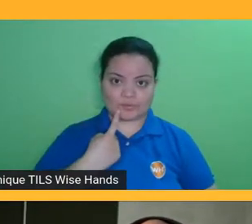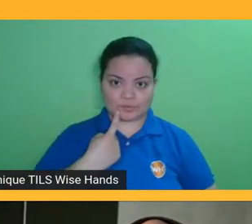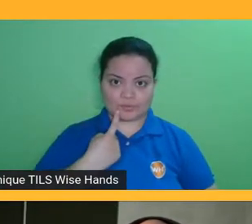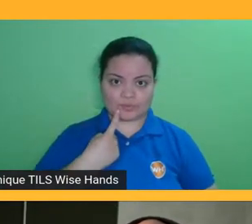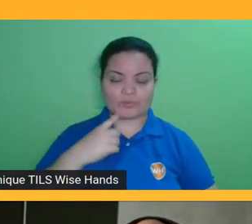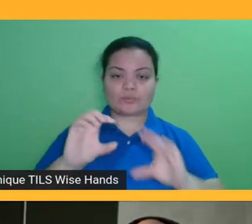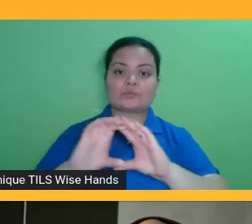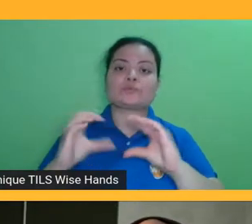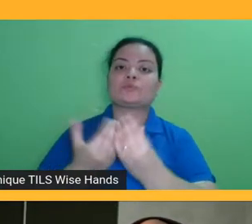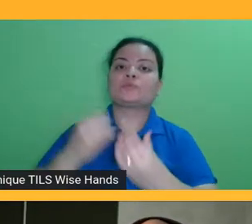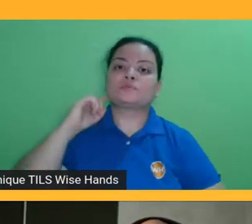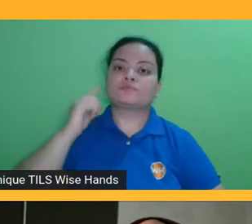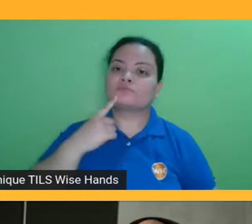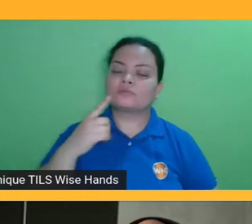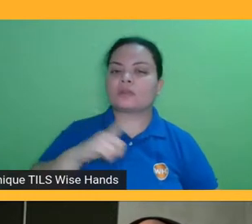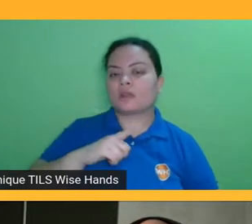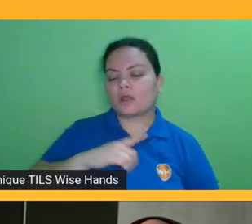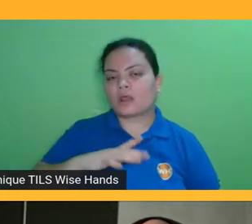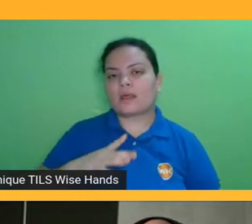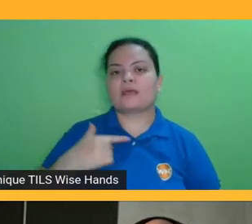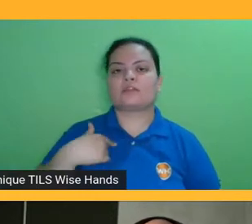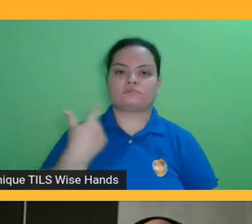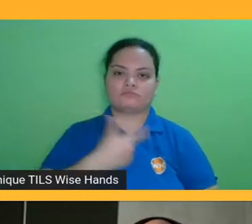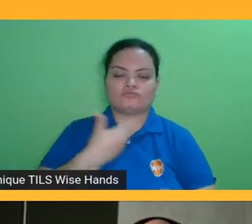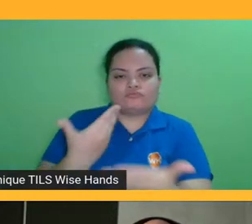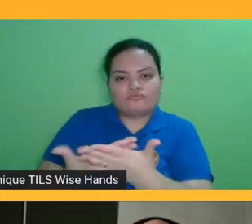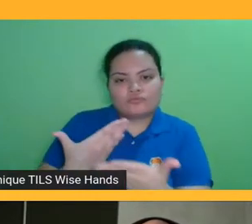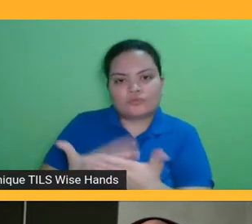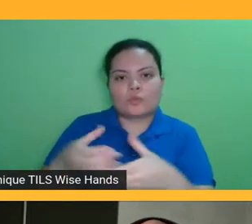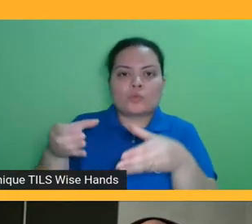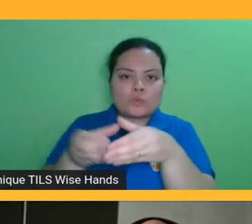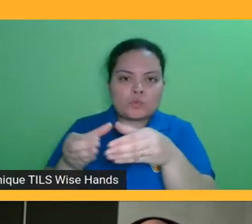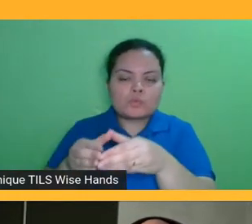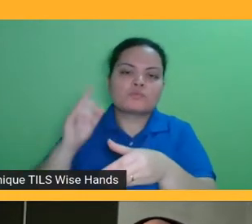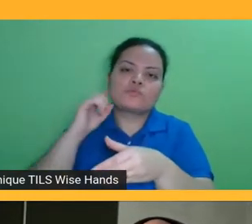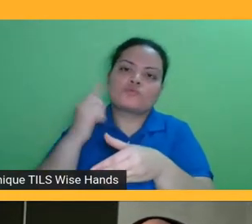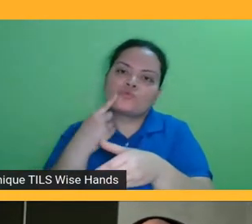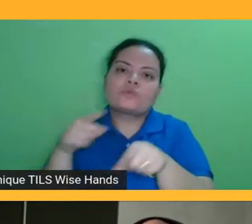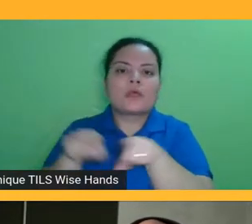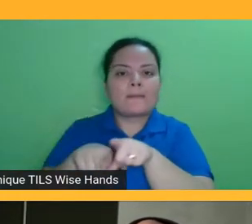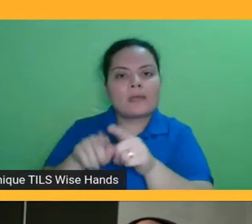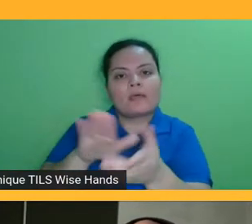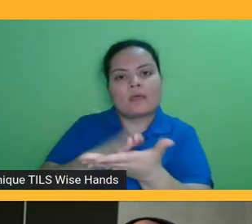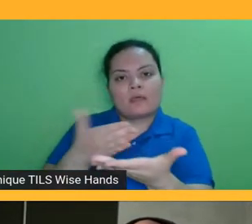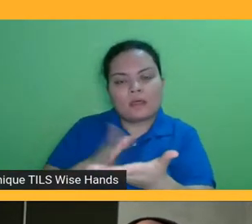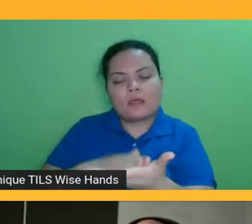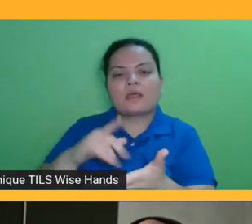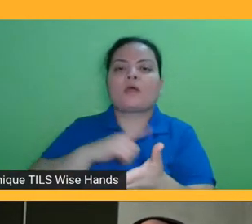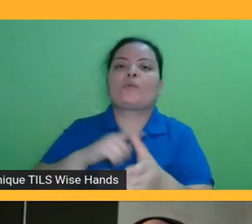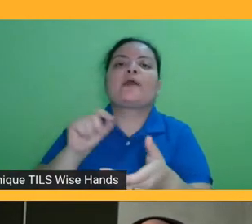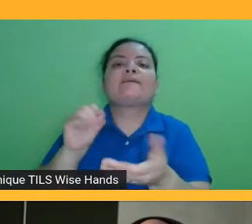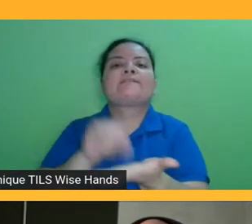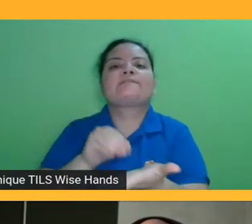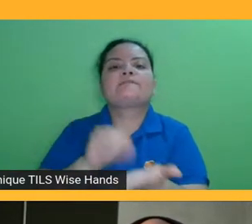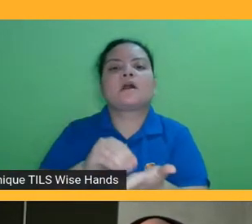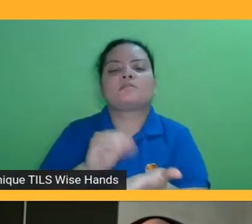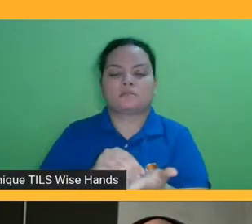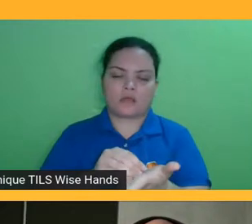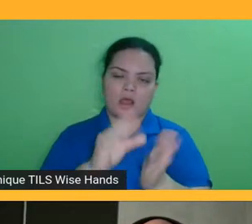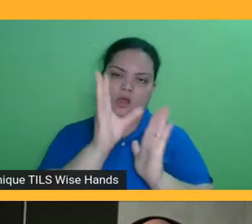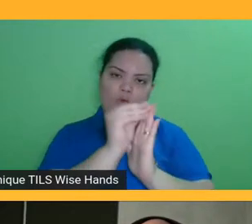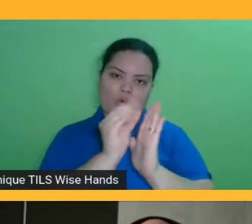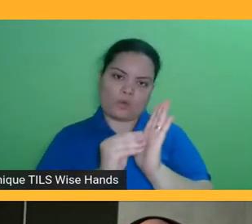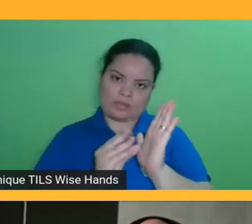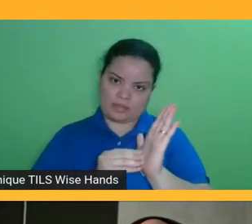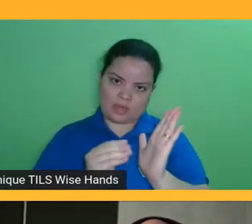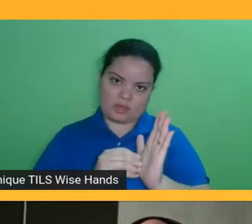que a gente encontrou aí ao longo dos estudos com eles e tudo mais, que é que eles têm pouco conteúdo disponível para eles, no caso,